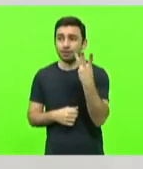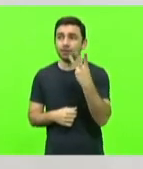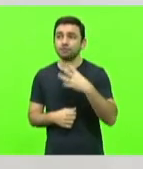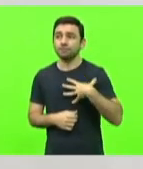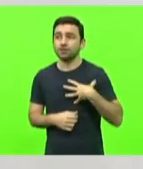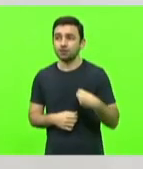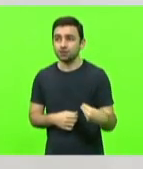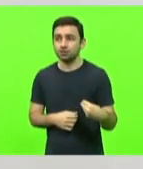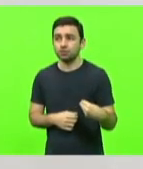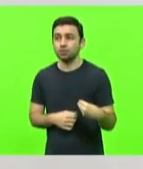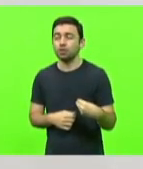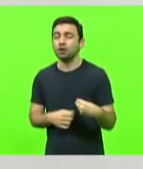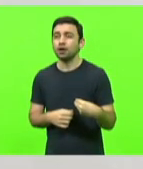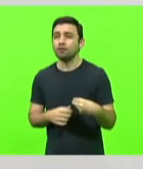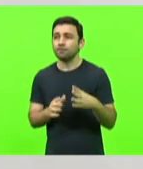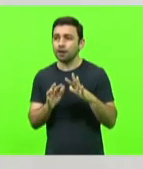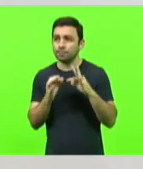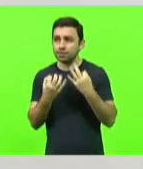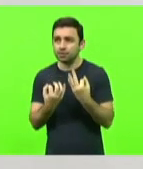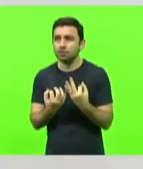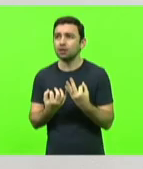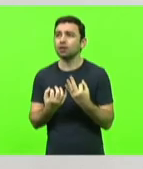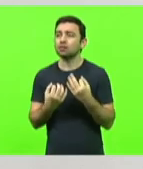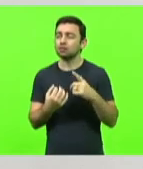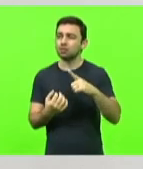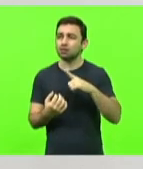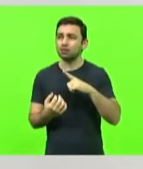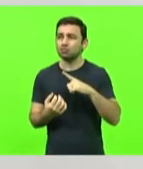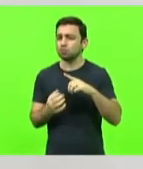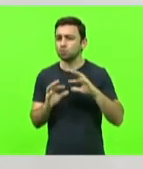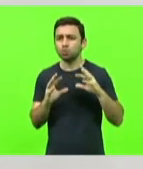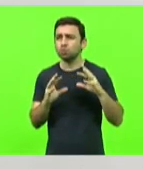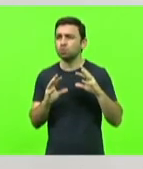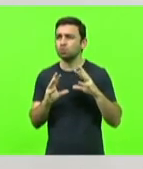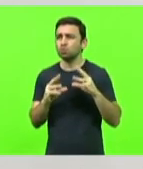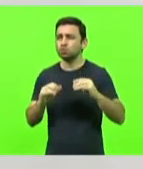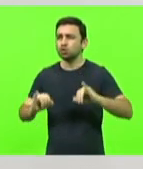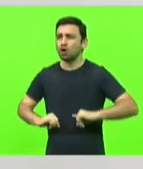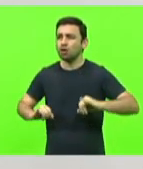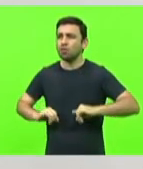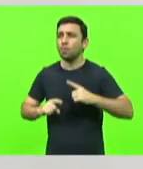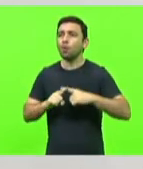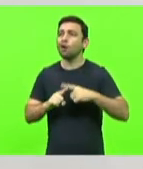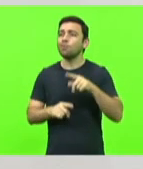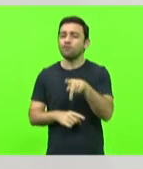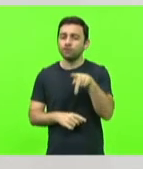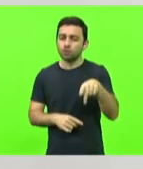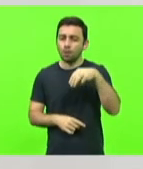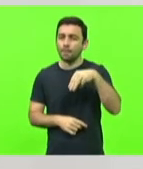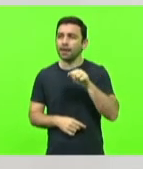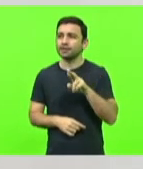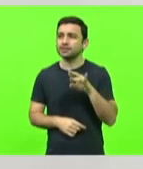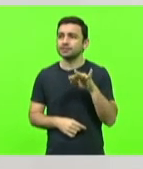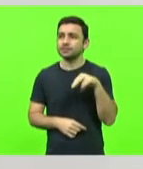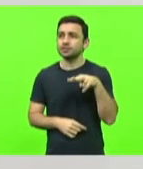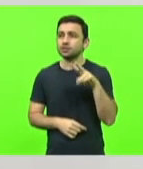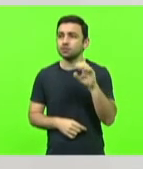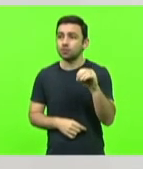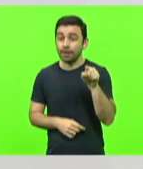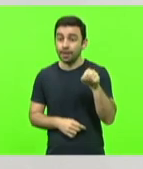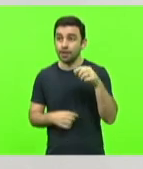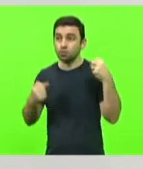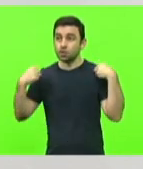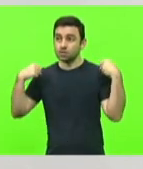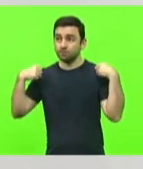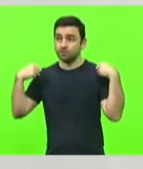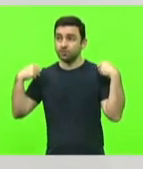os pais são idosos, estão sofrendo muito, porque o professor Marcinho, professor de educação física,